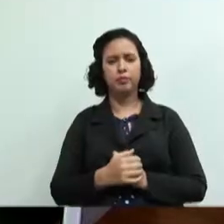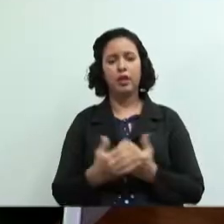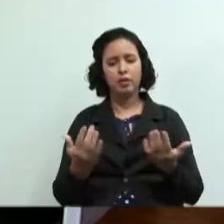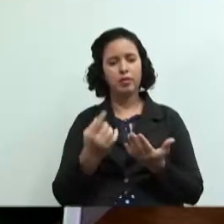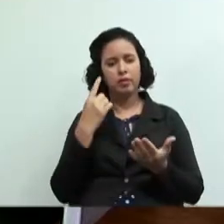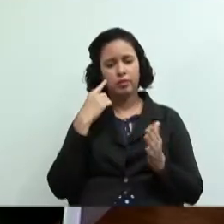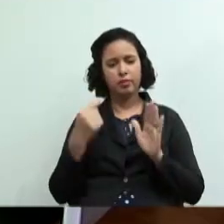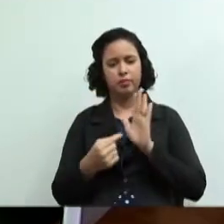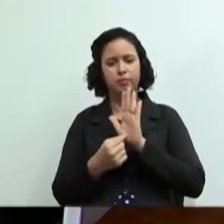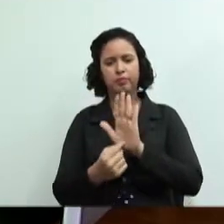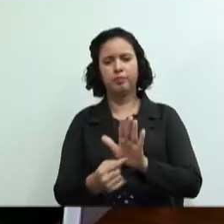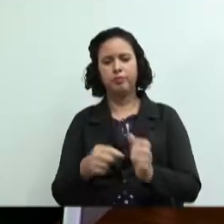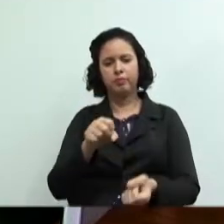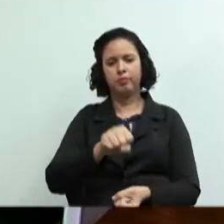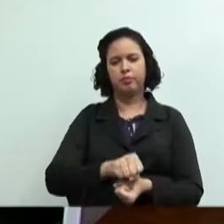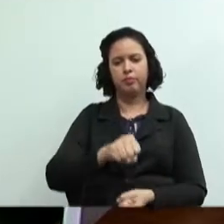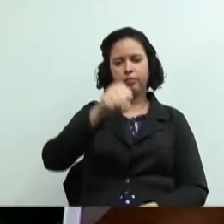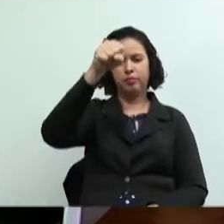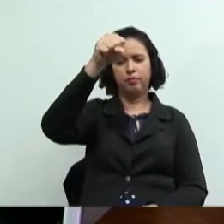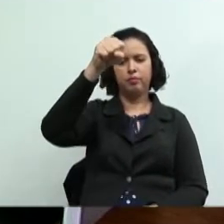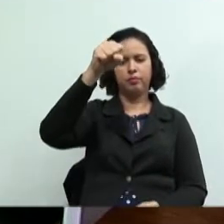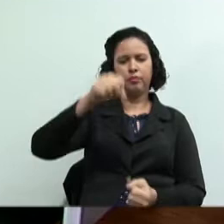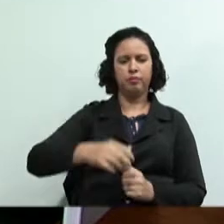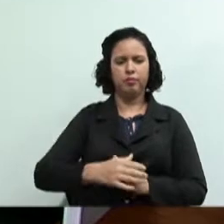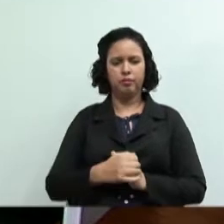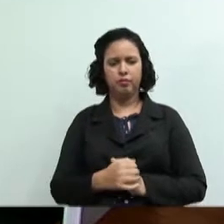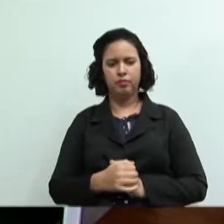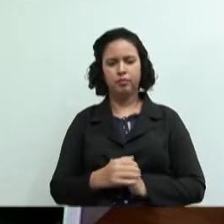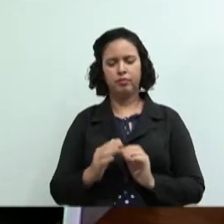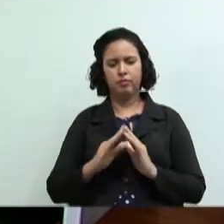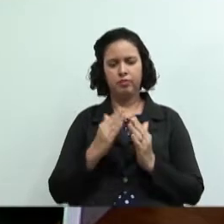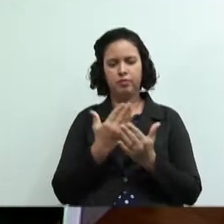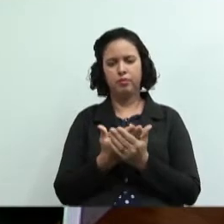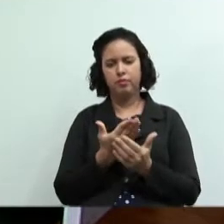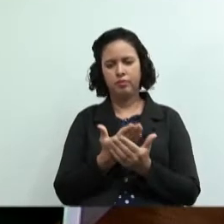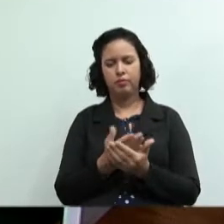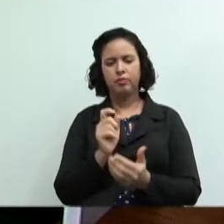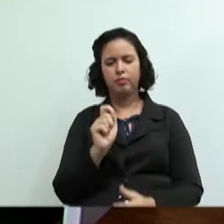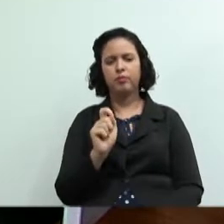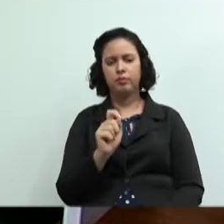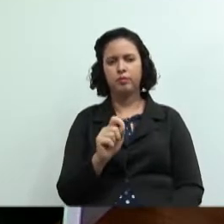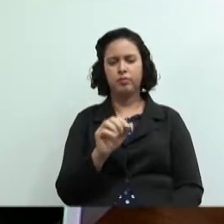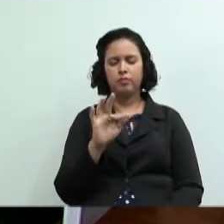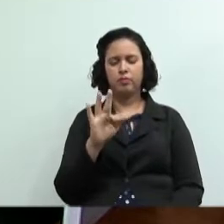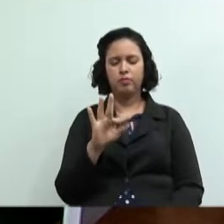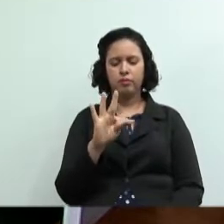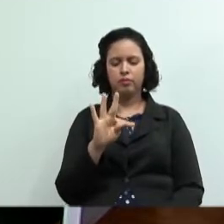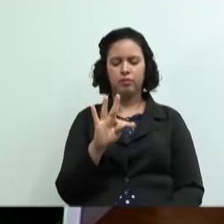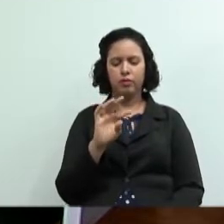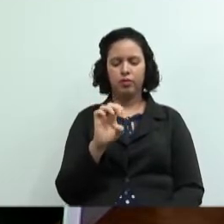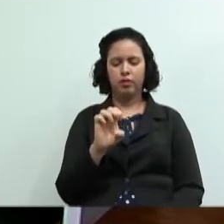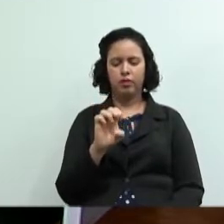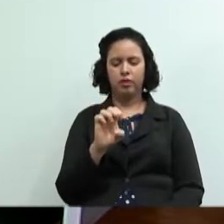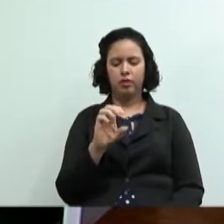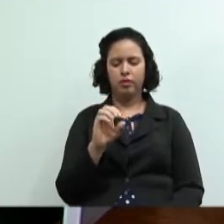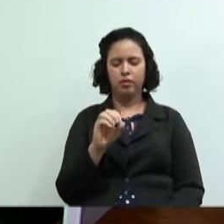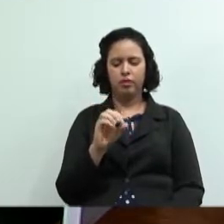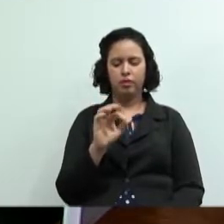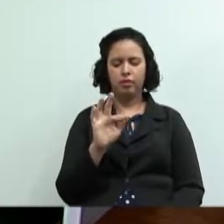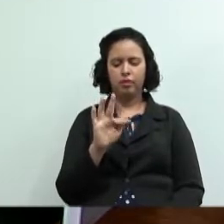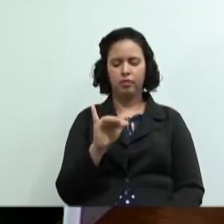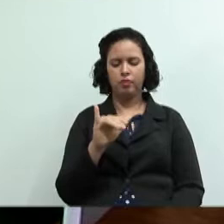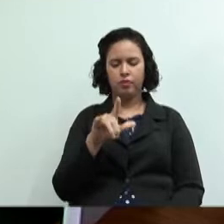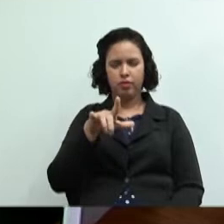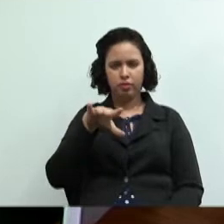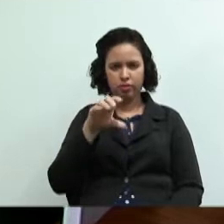que eu vou mostrar pra vocês aqui ele é o banner da escola Teófilo Limão de Souza ao Kinder Brasil de Aroca de Guajará